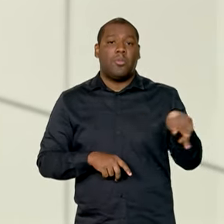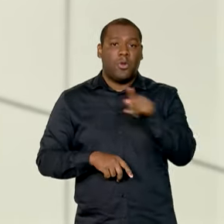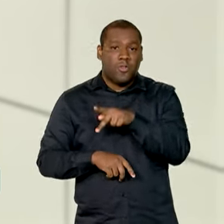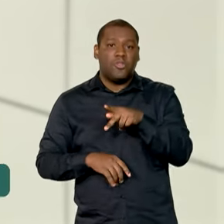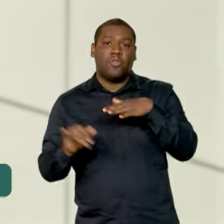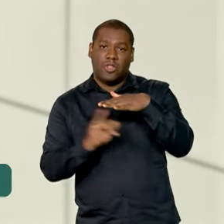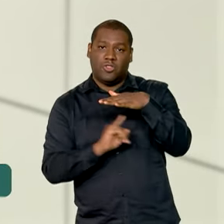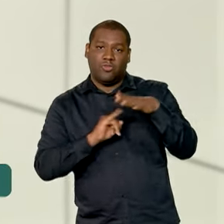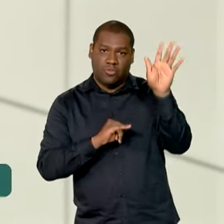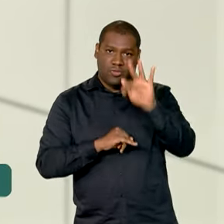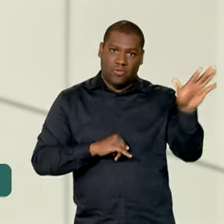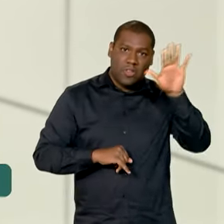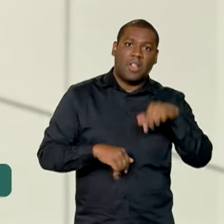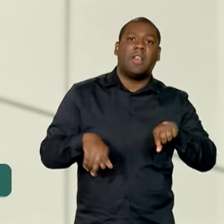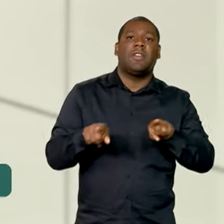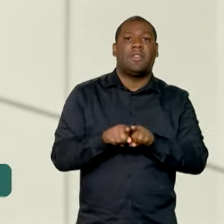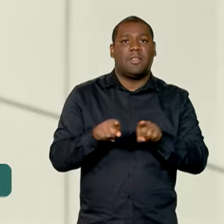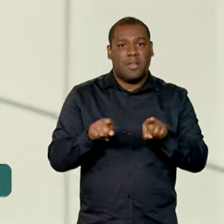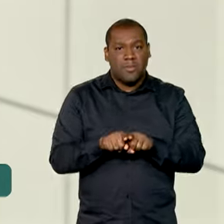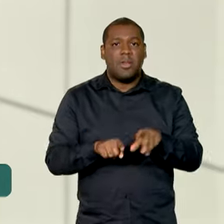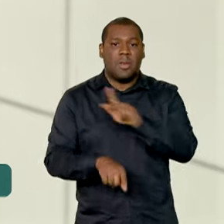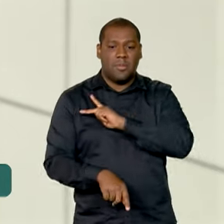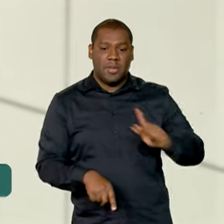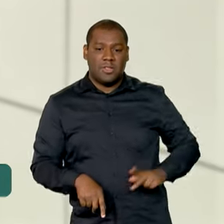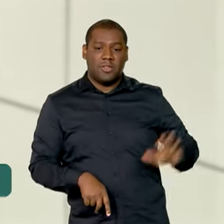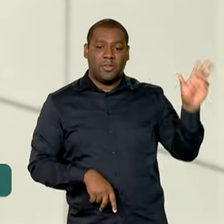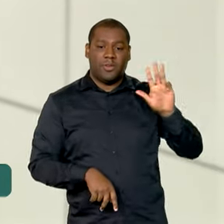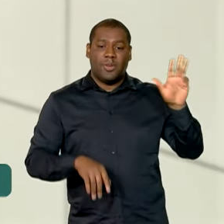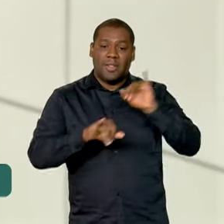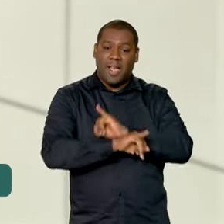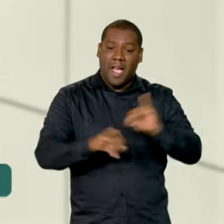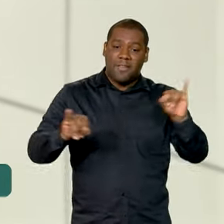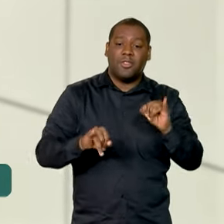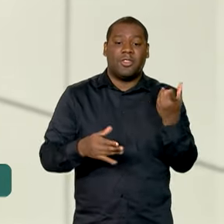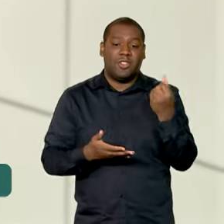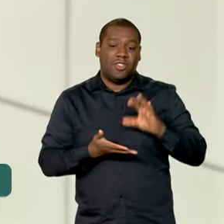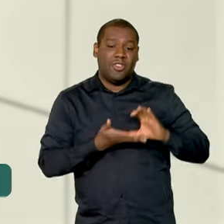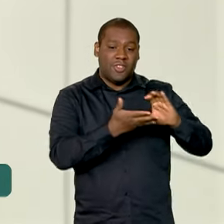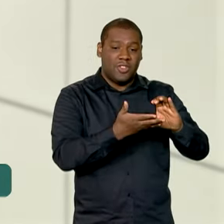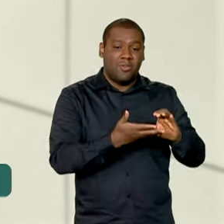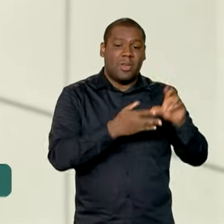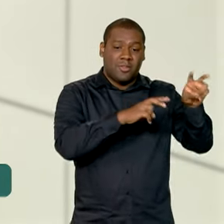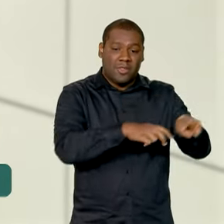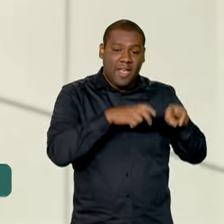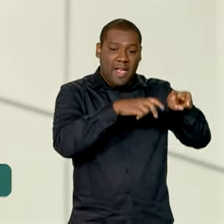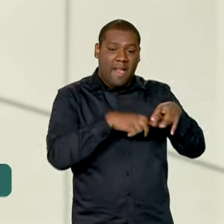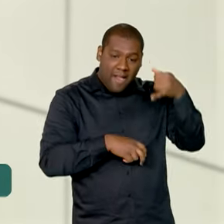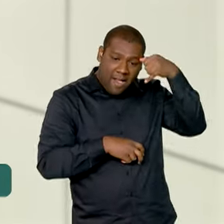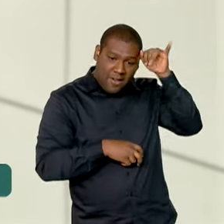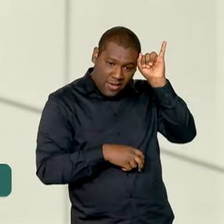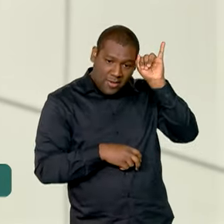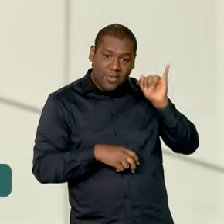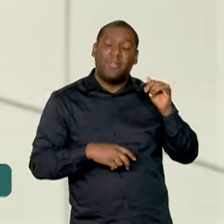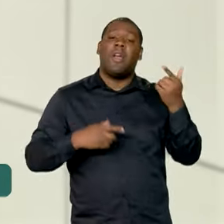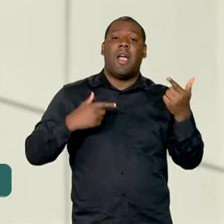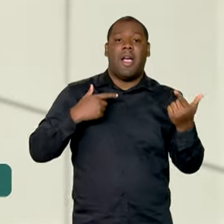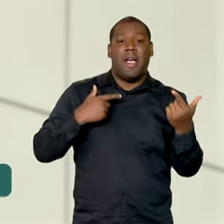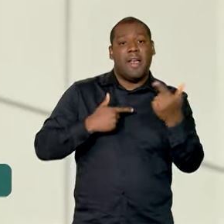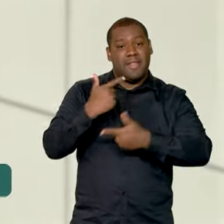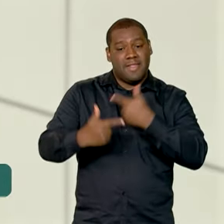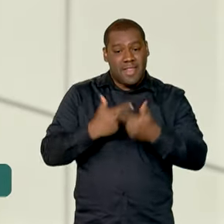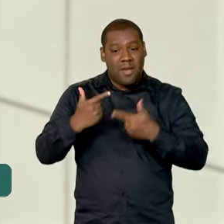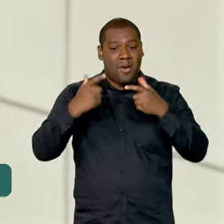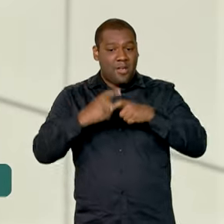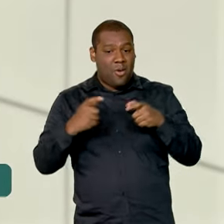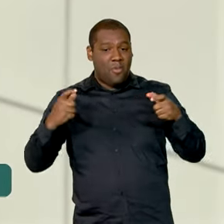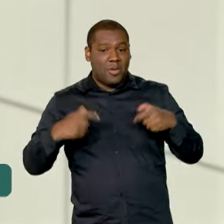comentou a abertura de novos mercados para o agronegócio e destacou a geração de empregos no país e o crescimento dos salários.